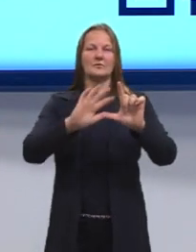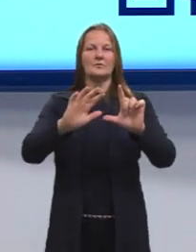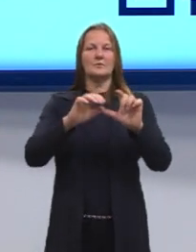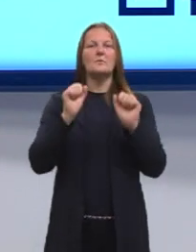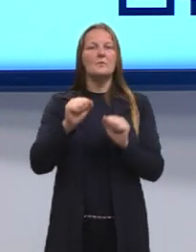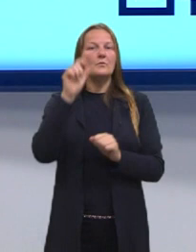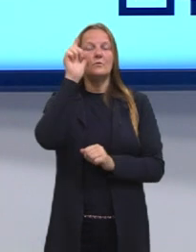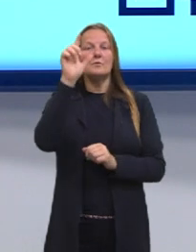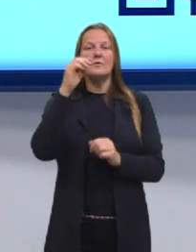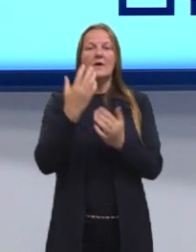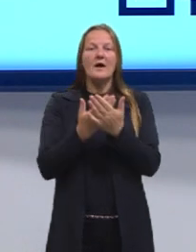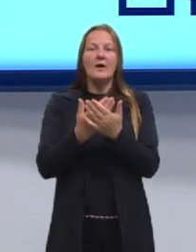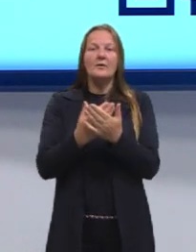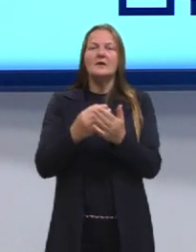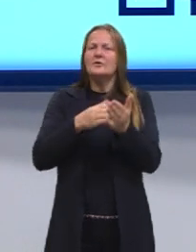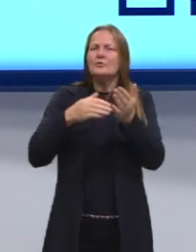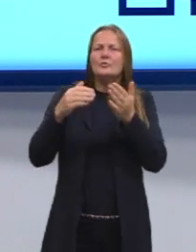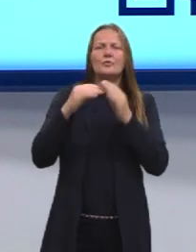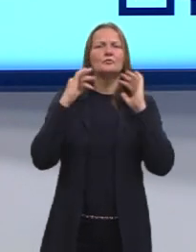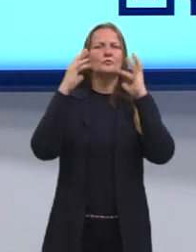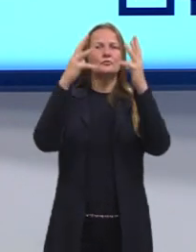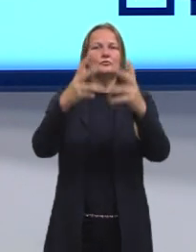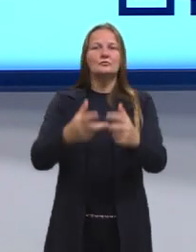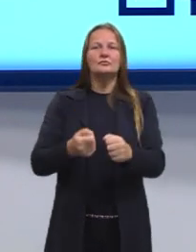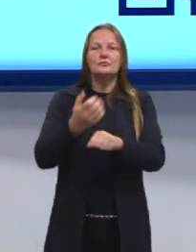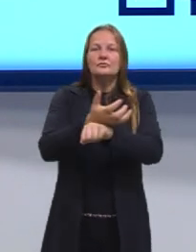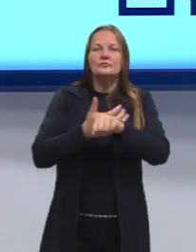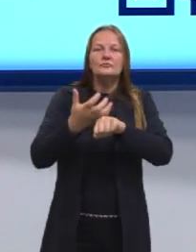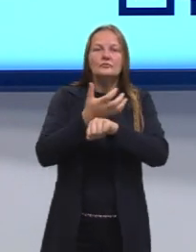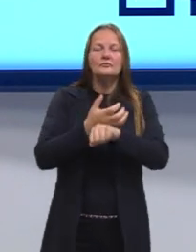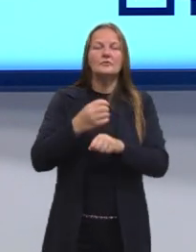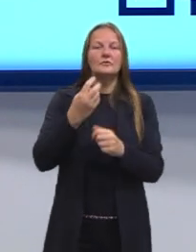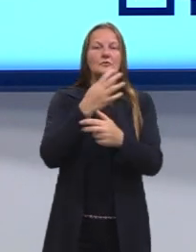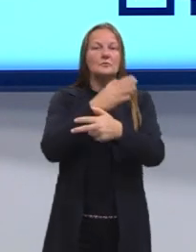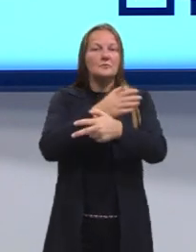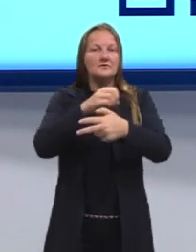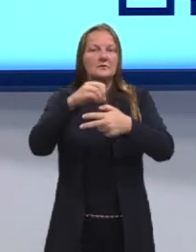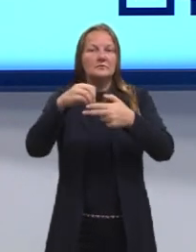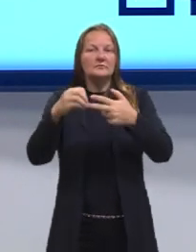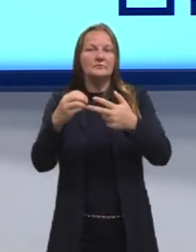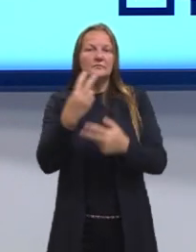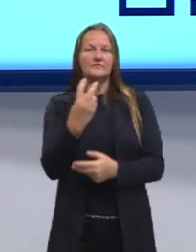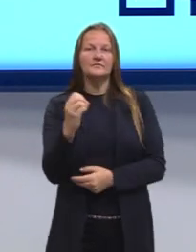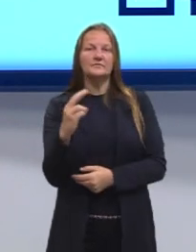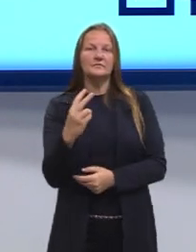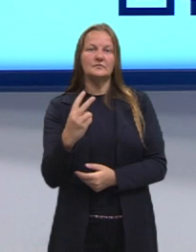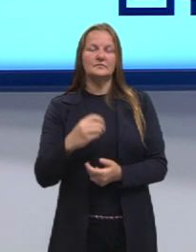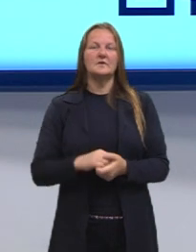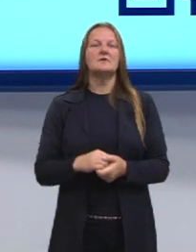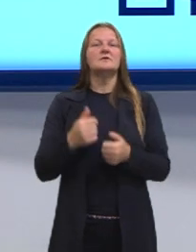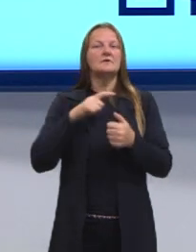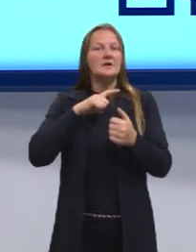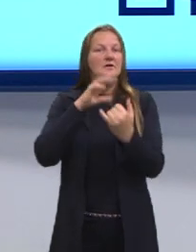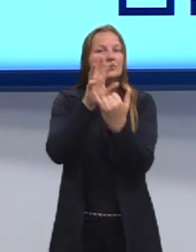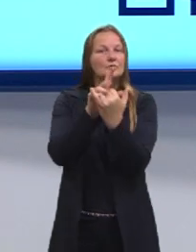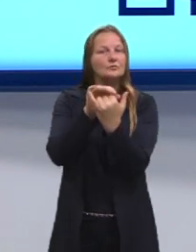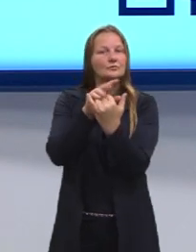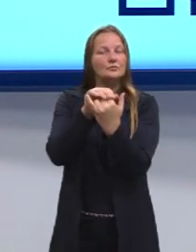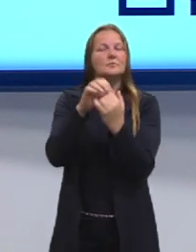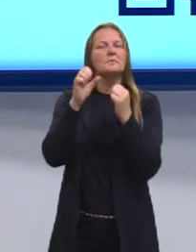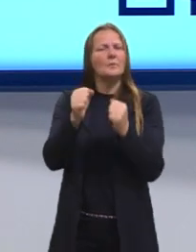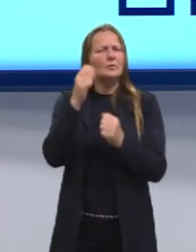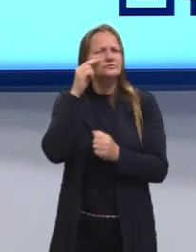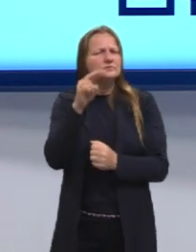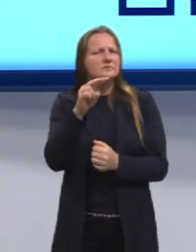assistir as aulas de todos os componentes do pré-enem 2022, que já estão lá no YouTube. Vocês podem